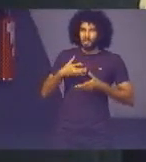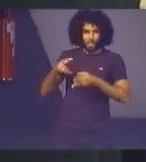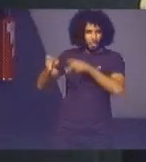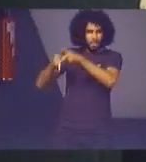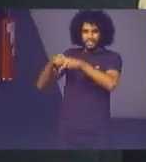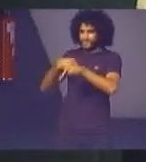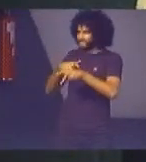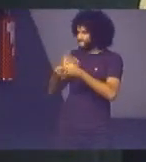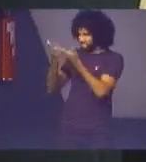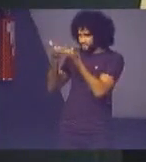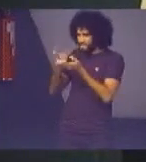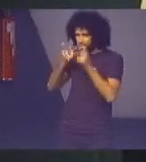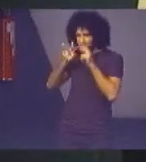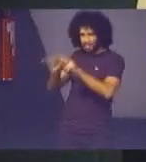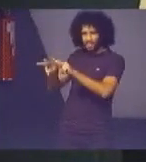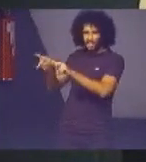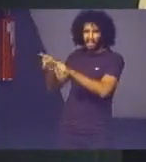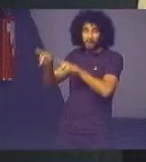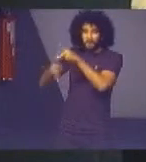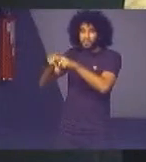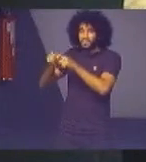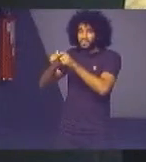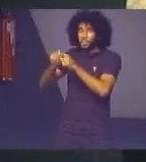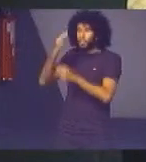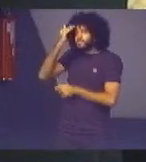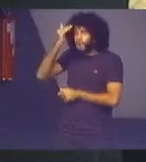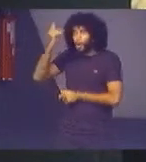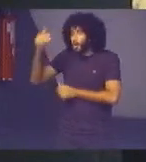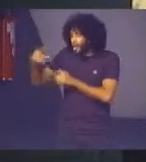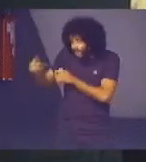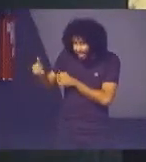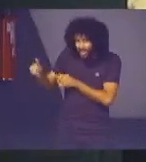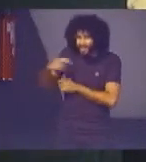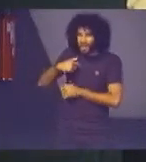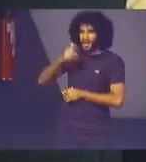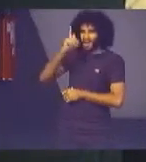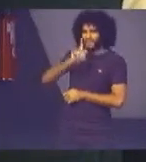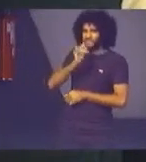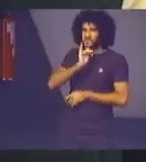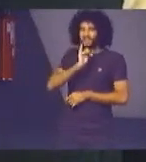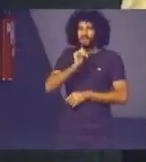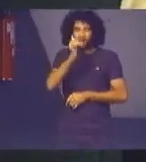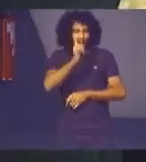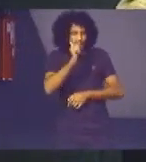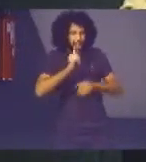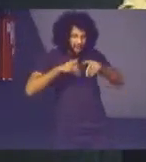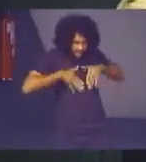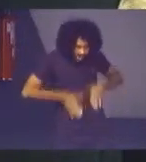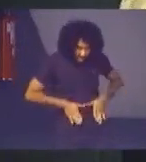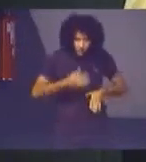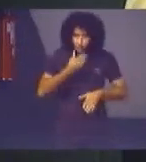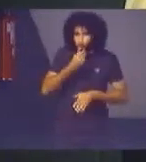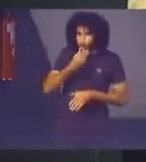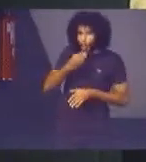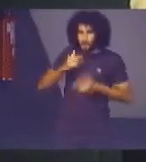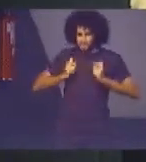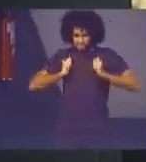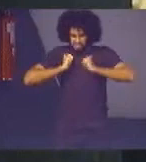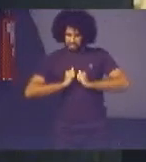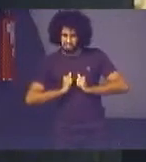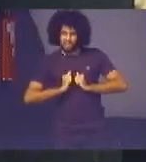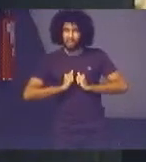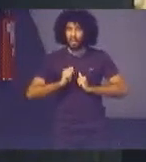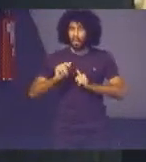é de ver aquelas pessoas realizando sonhos a comunidade conseguindo vestidos de noiva ternos gravatas é uma festa